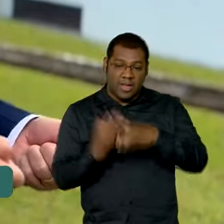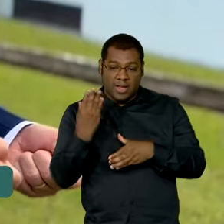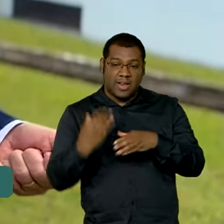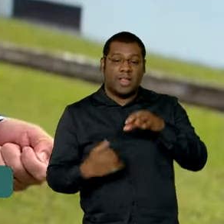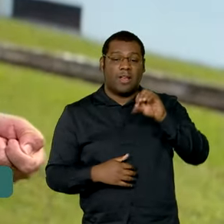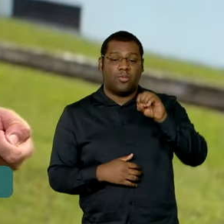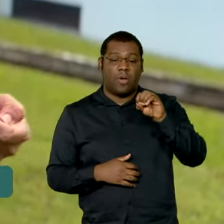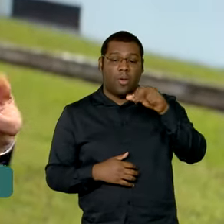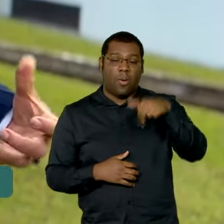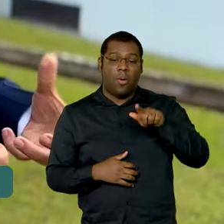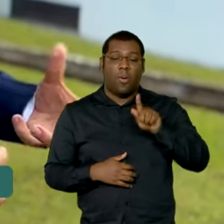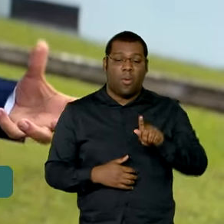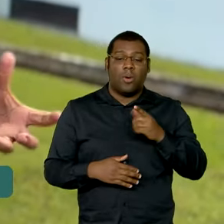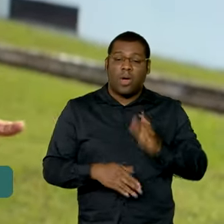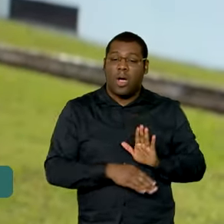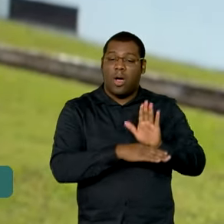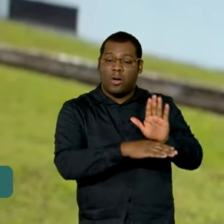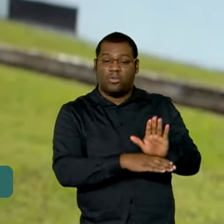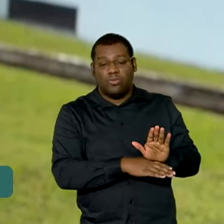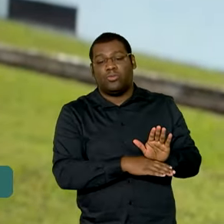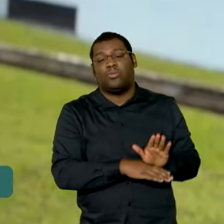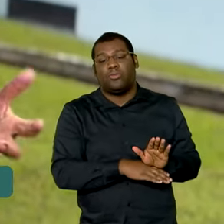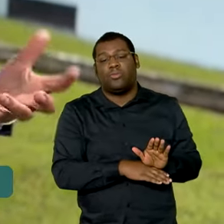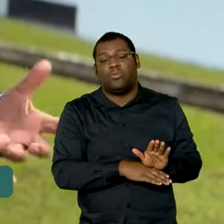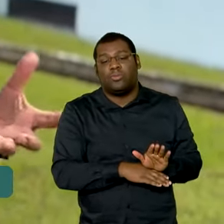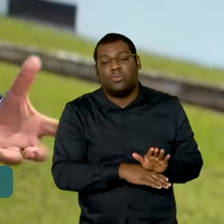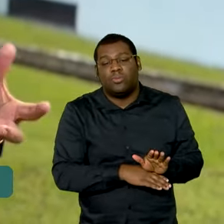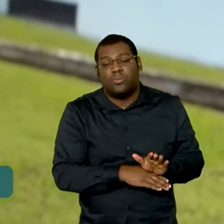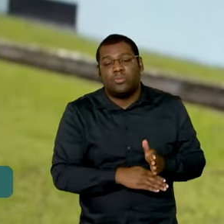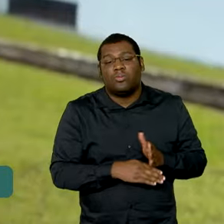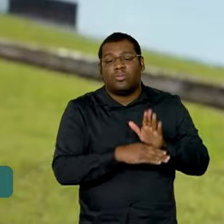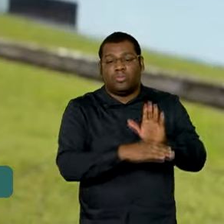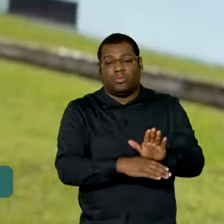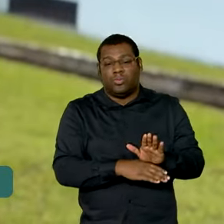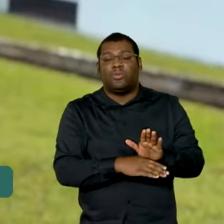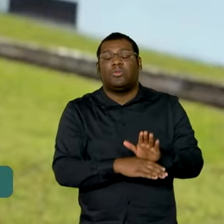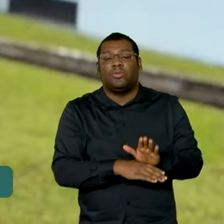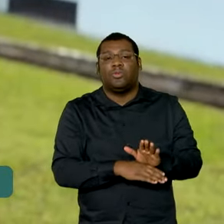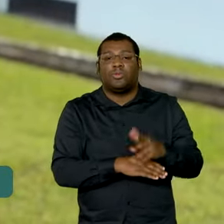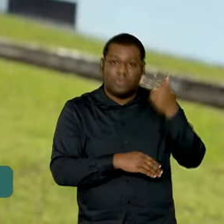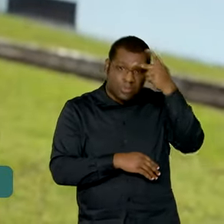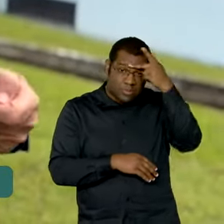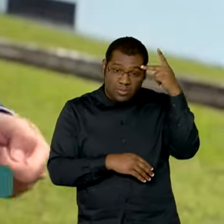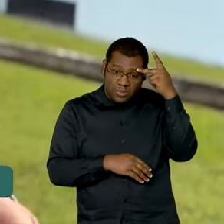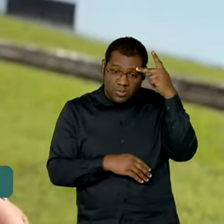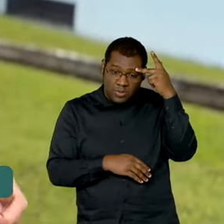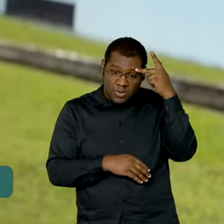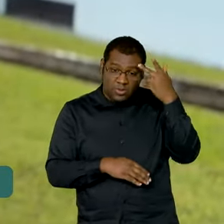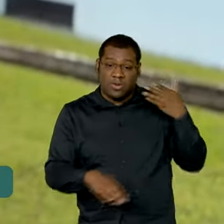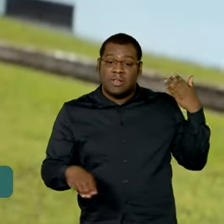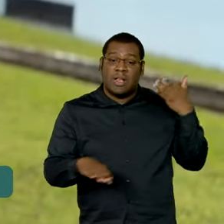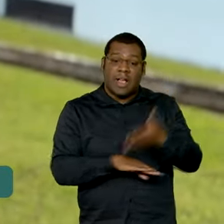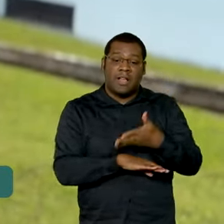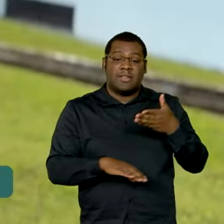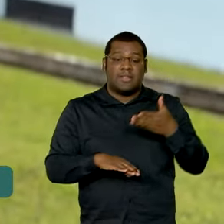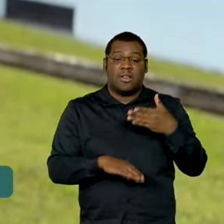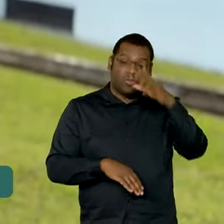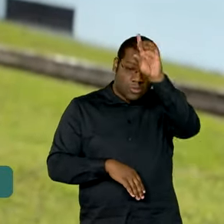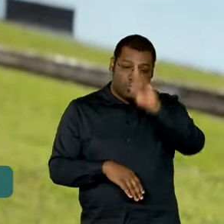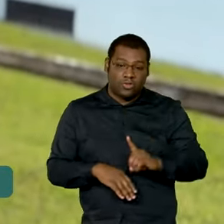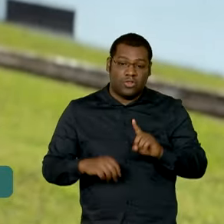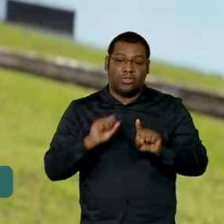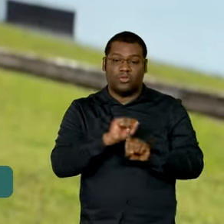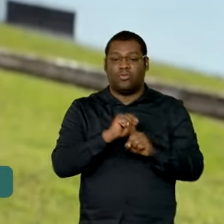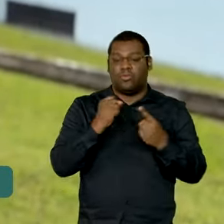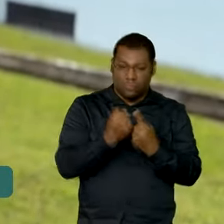garantir essa participação de agentes sociais que ali identificam